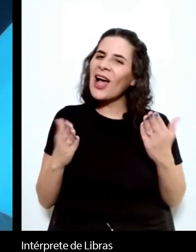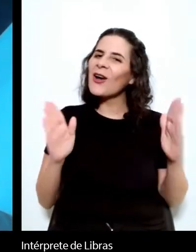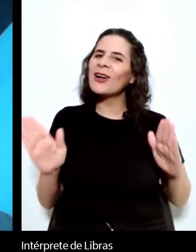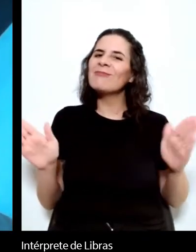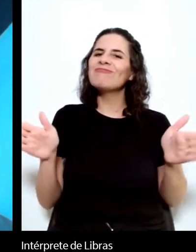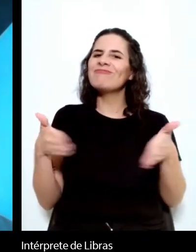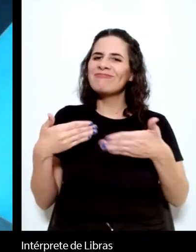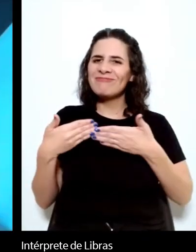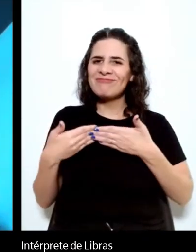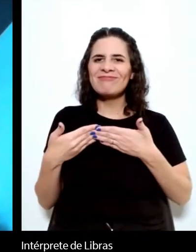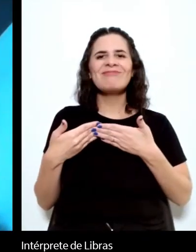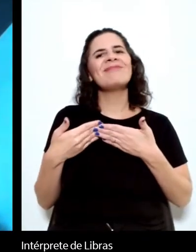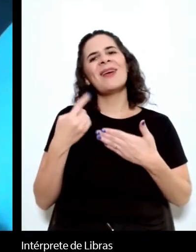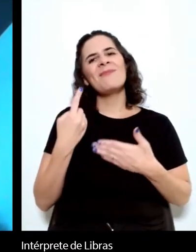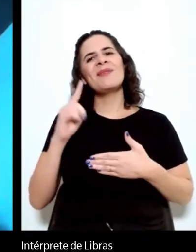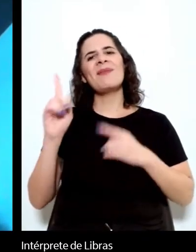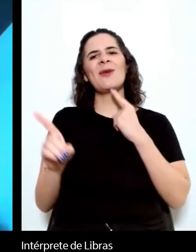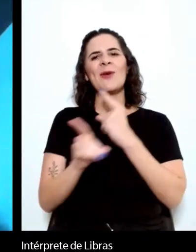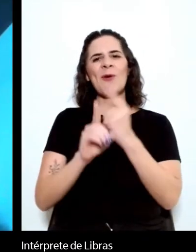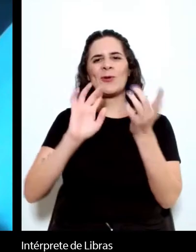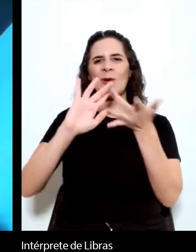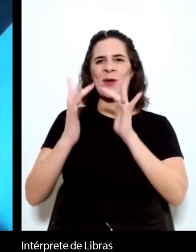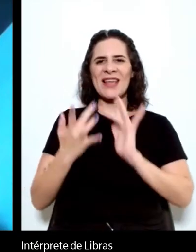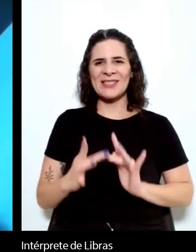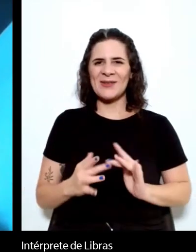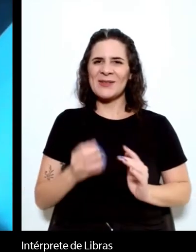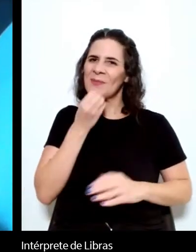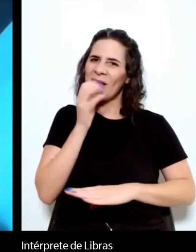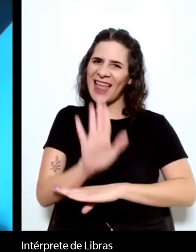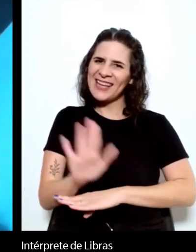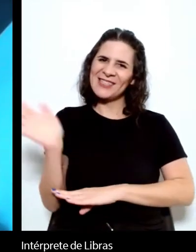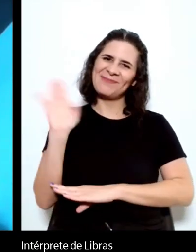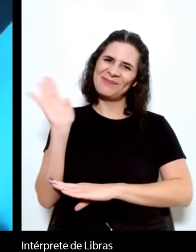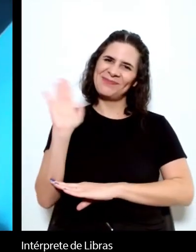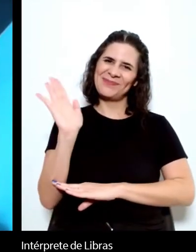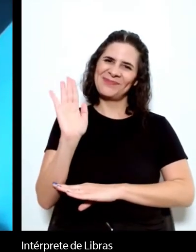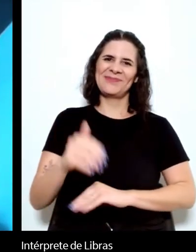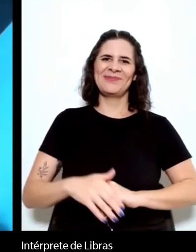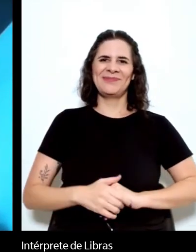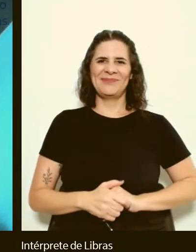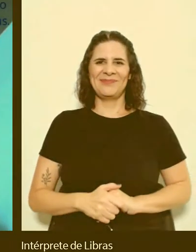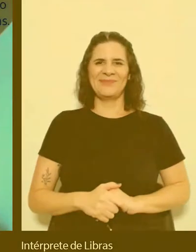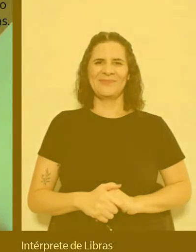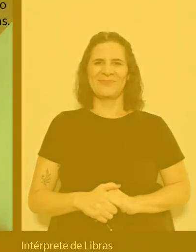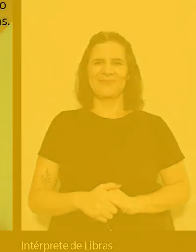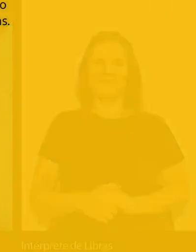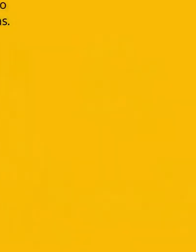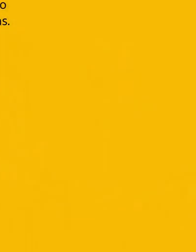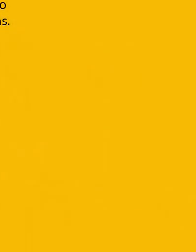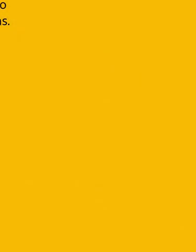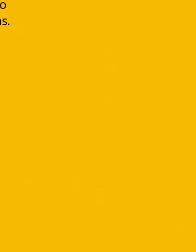primeira sessão deste encontro do Conexões boa tarde a todos obrigado João obrigado